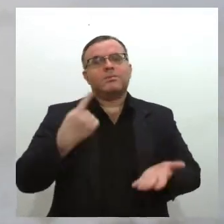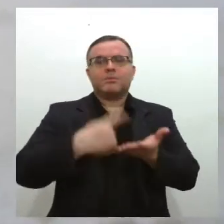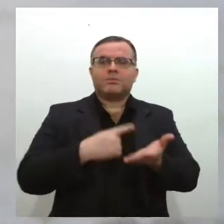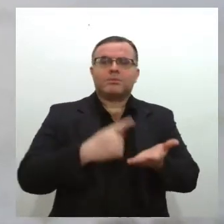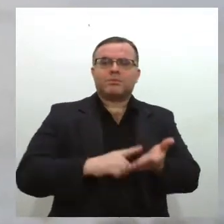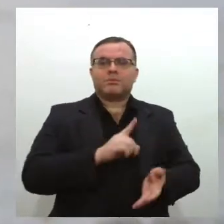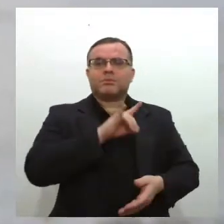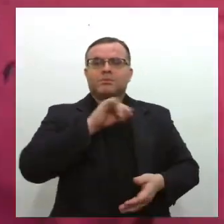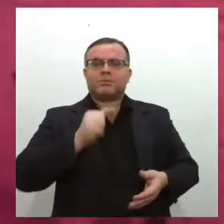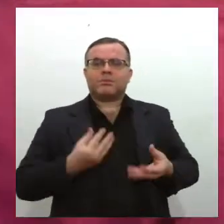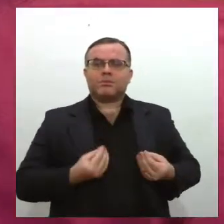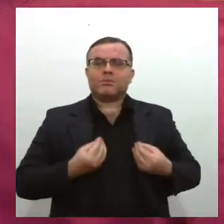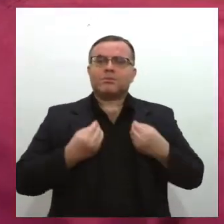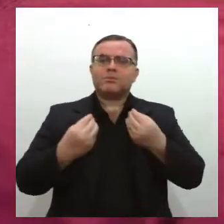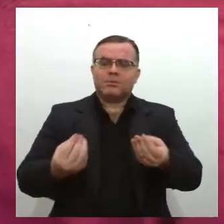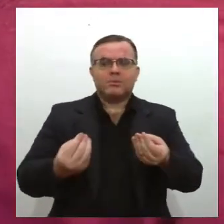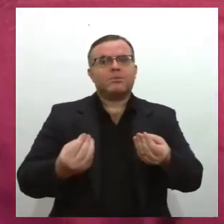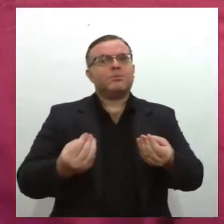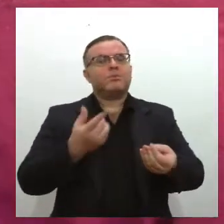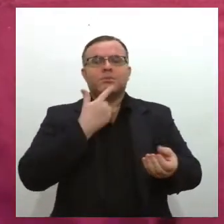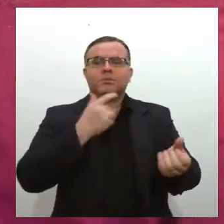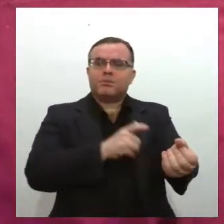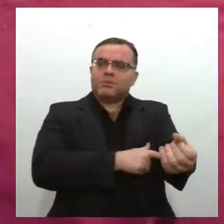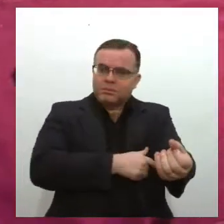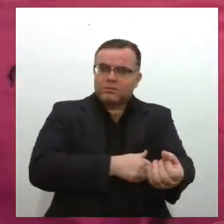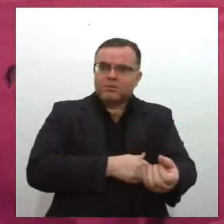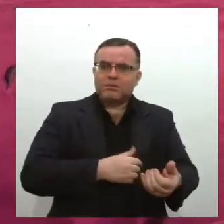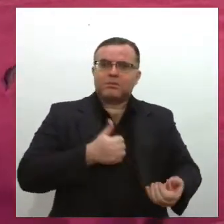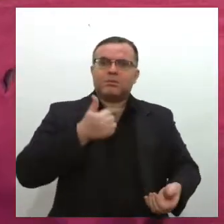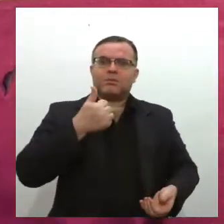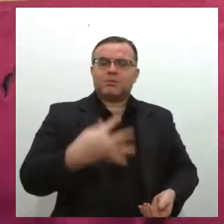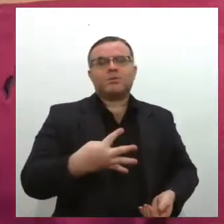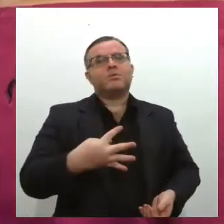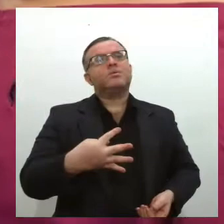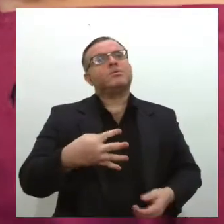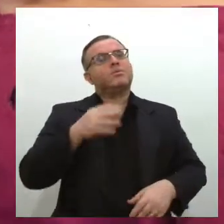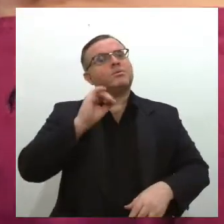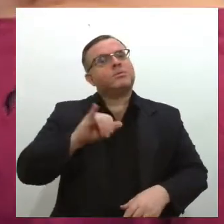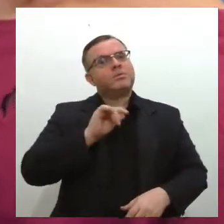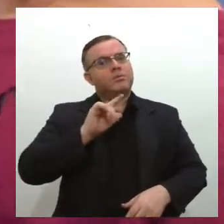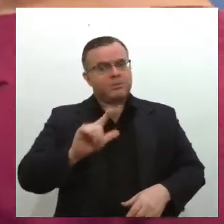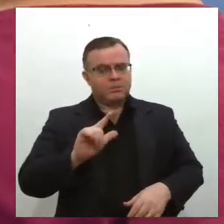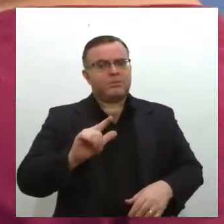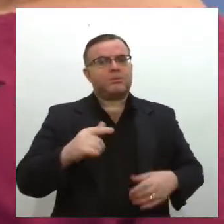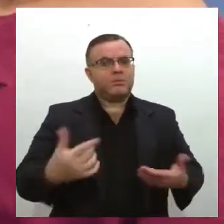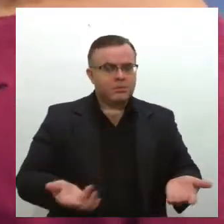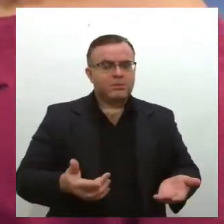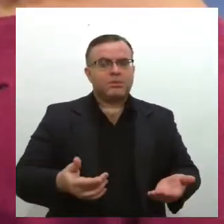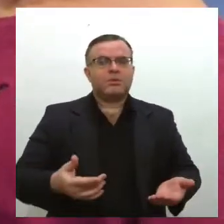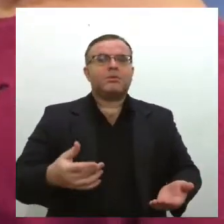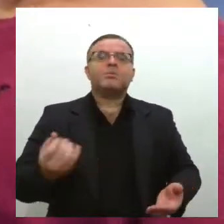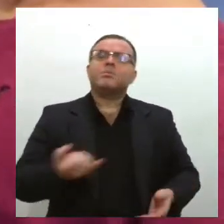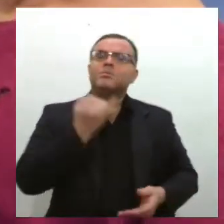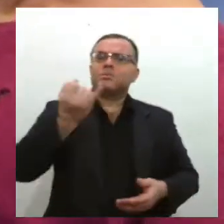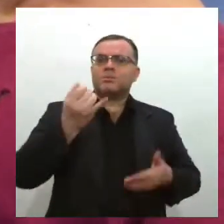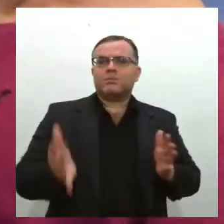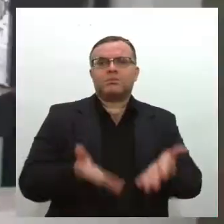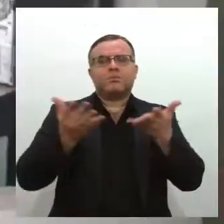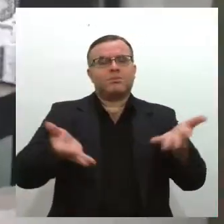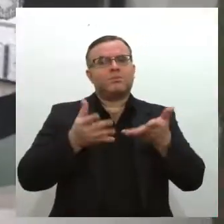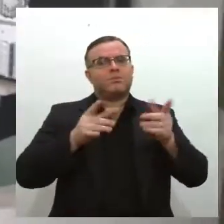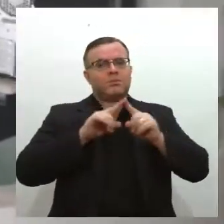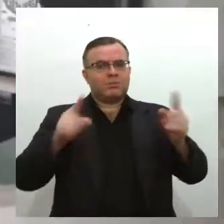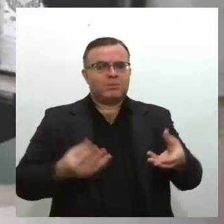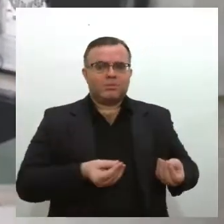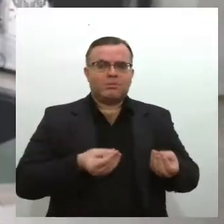Mundial do Doador de Sangue, comemorado em 14 de junho. O objetivo é estimular a doação entre os funcionários da Lese.